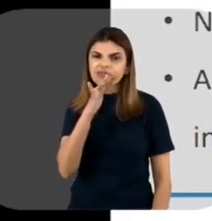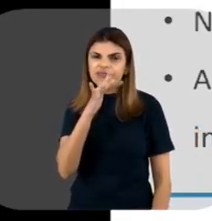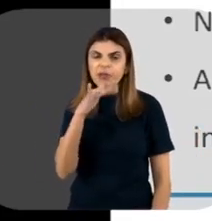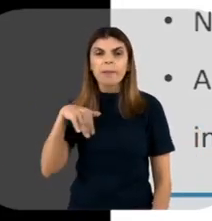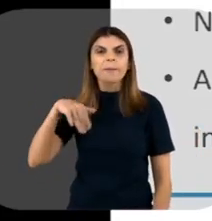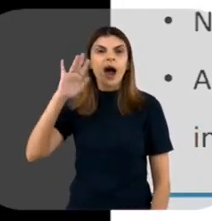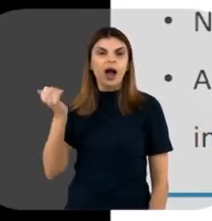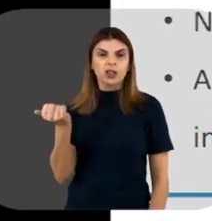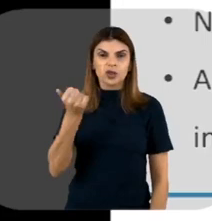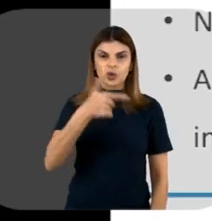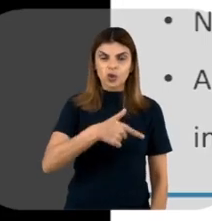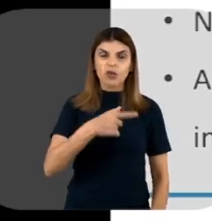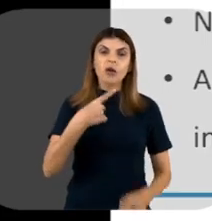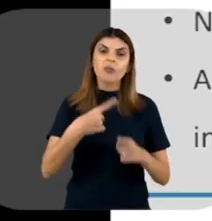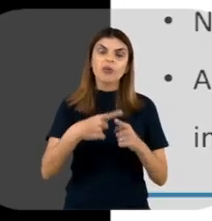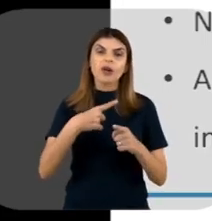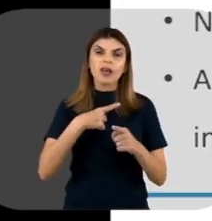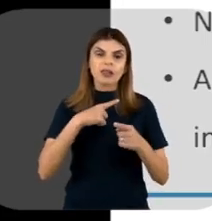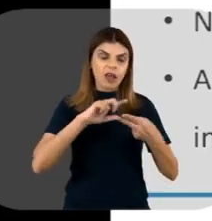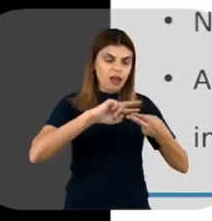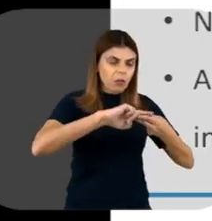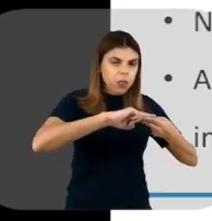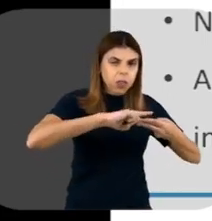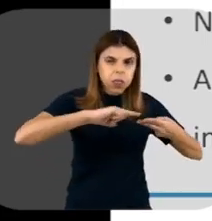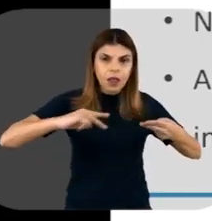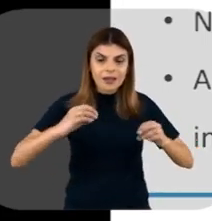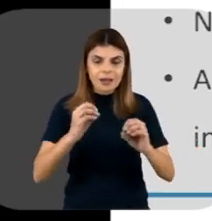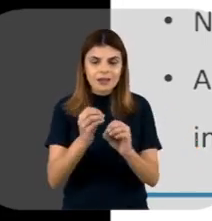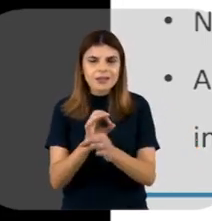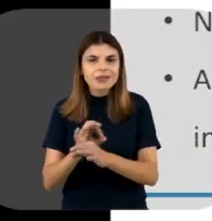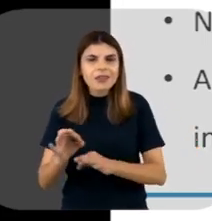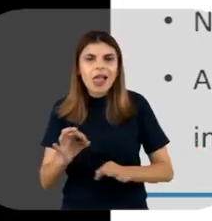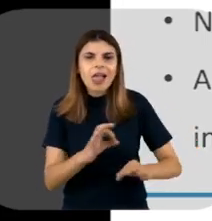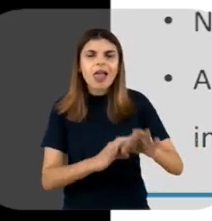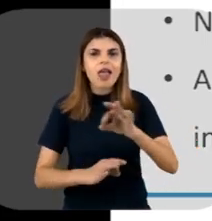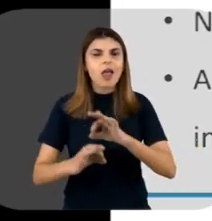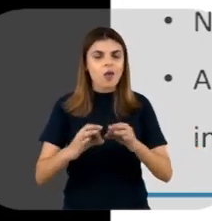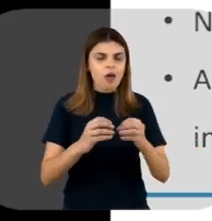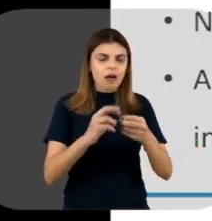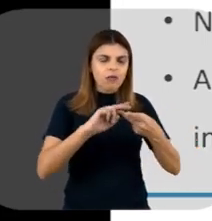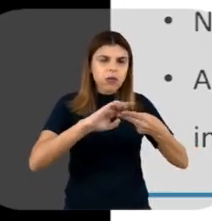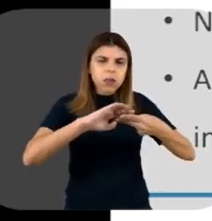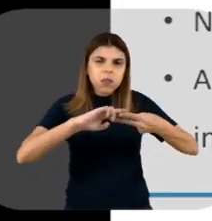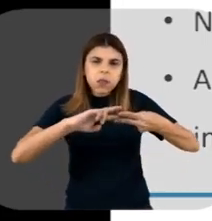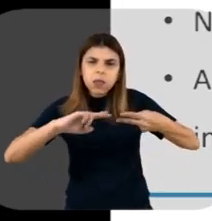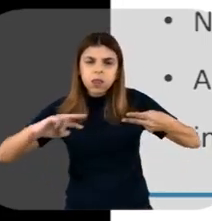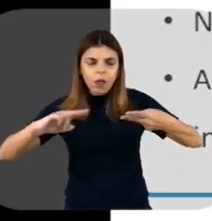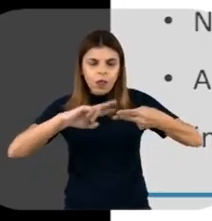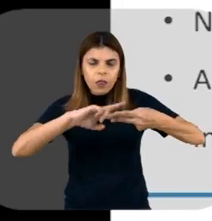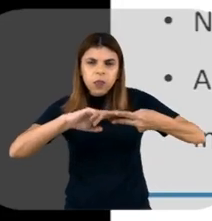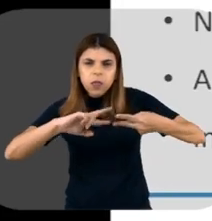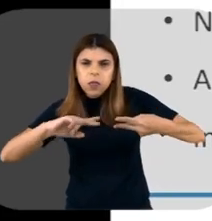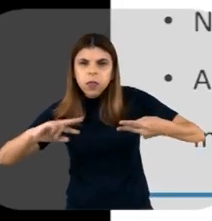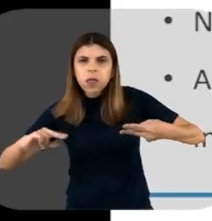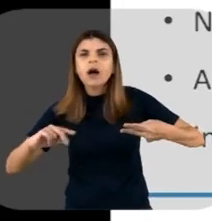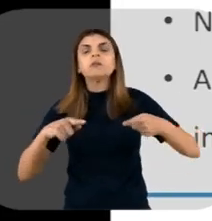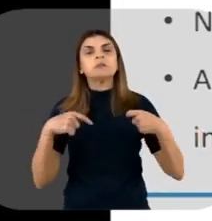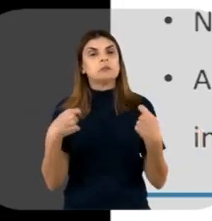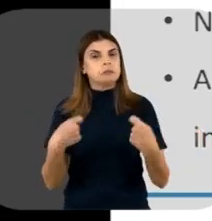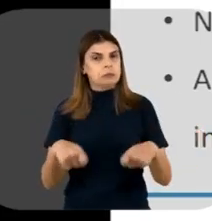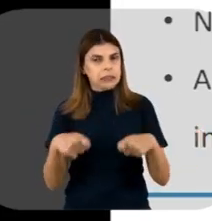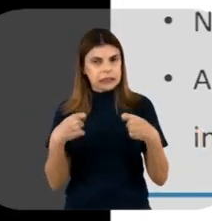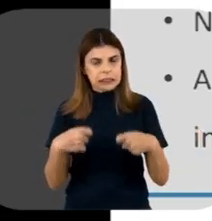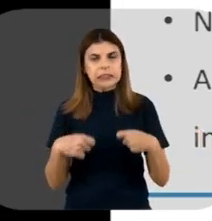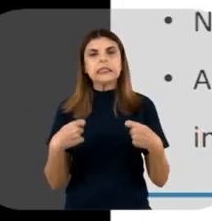demora maior porque envolve a passagem de células, né? Você não pode usar um cultivo inicial. Esse cultivo precisa